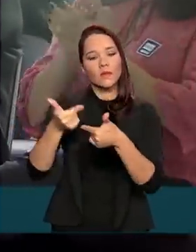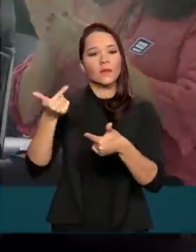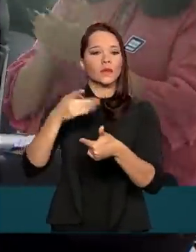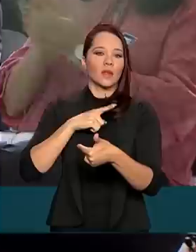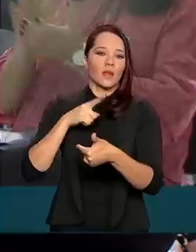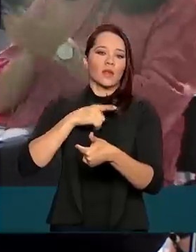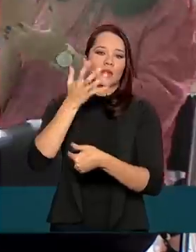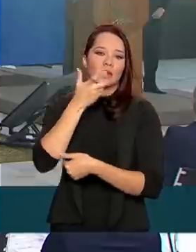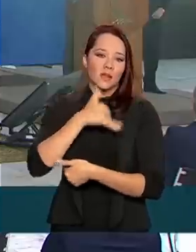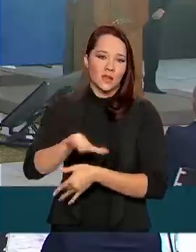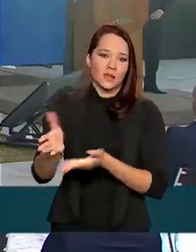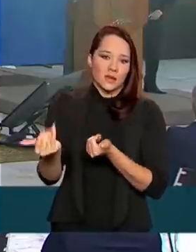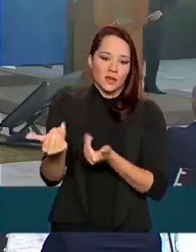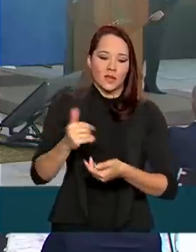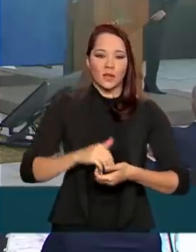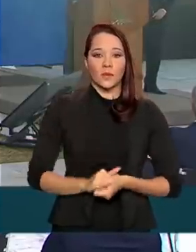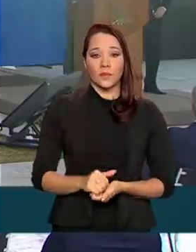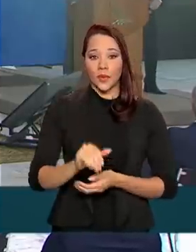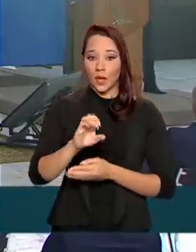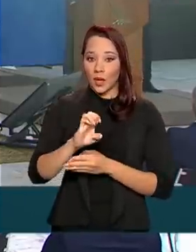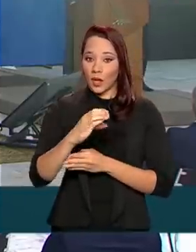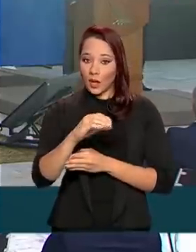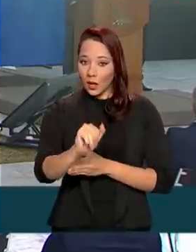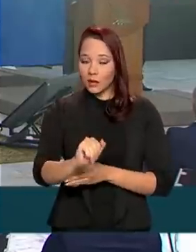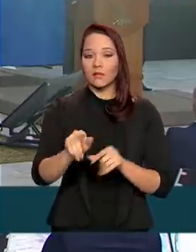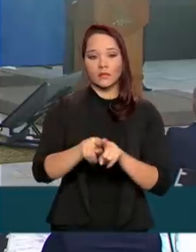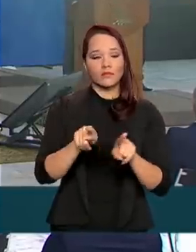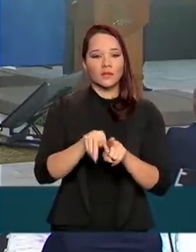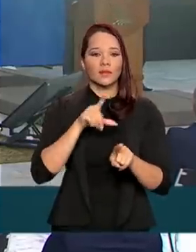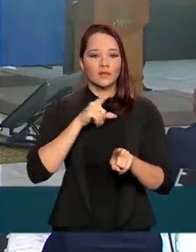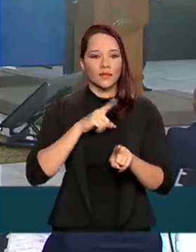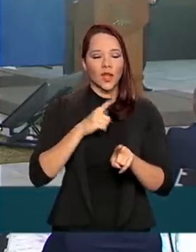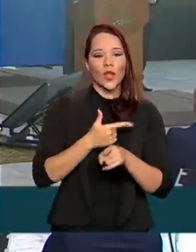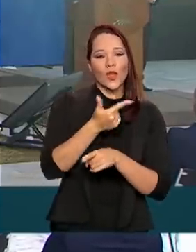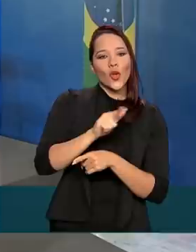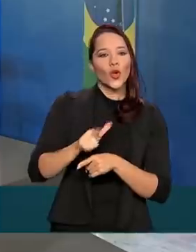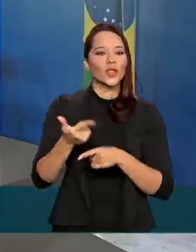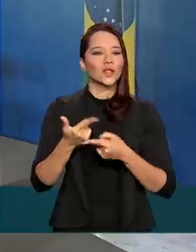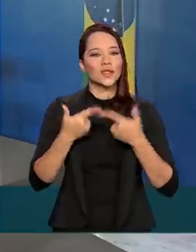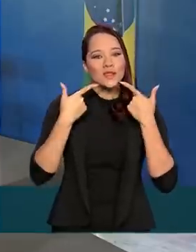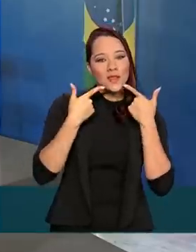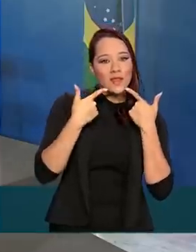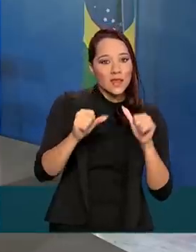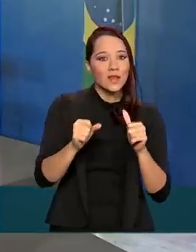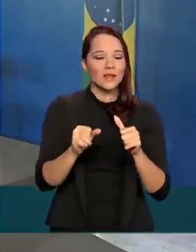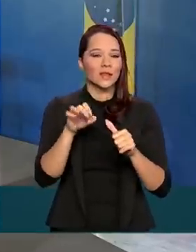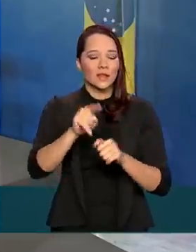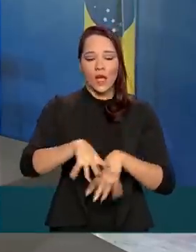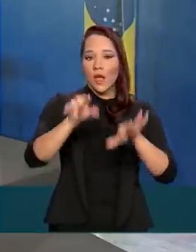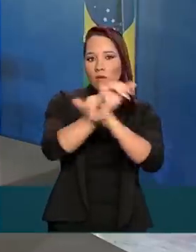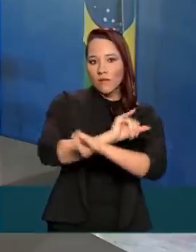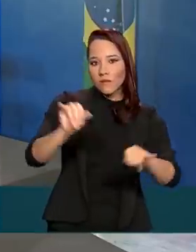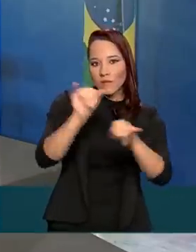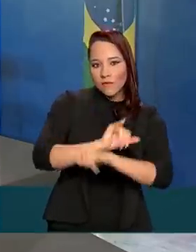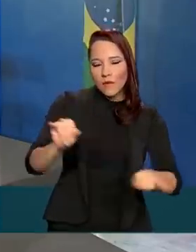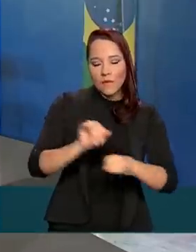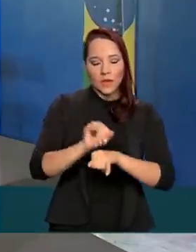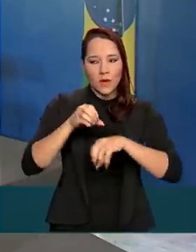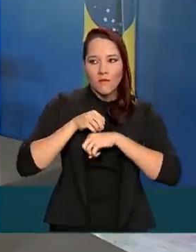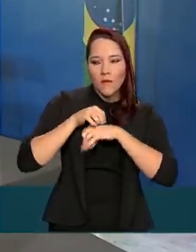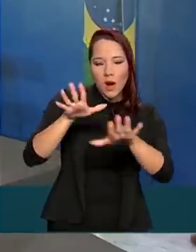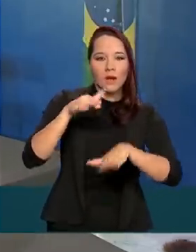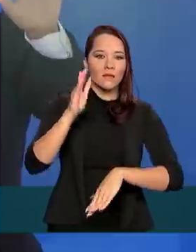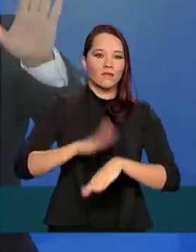e adolescentes. O ECA também vai ganhar edições em outras linguagens para que a informação alcance mais